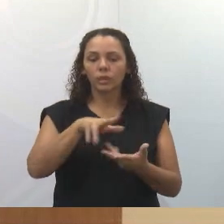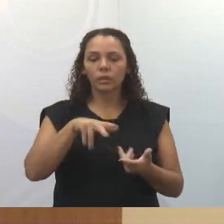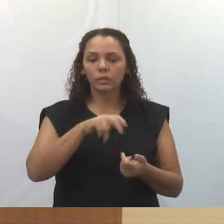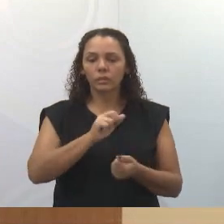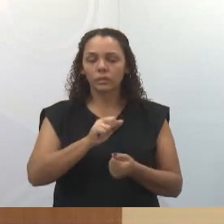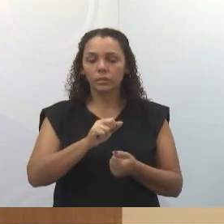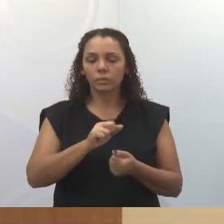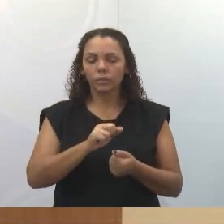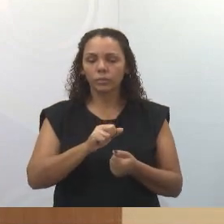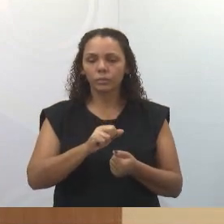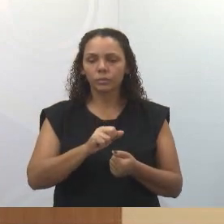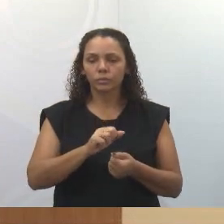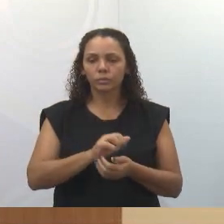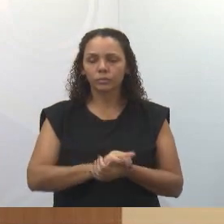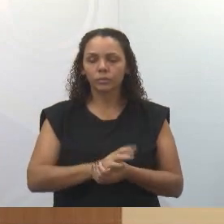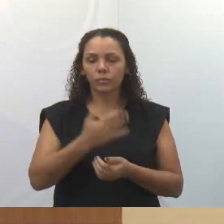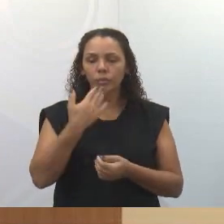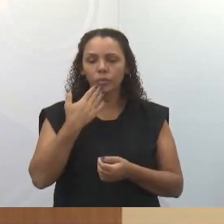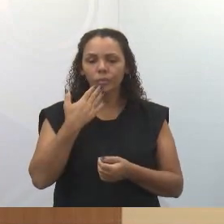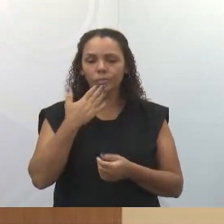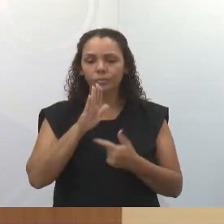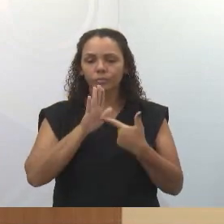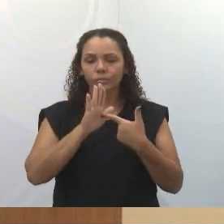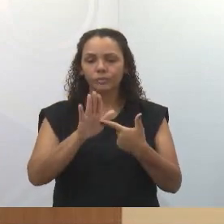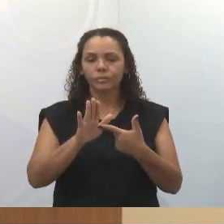Então, eu gostaria que passasse um vídeo aí.